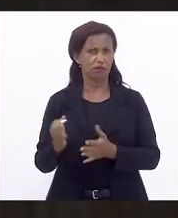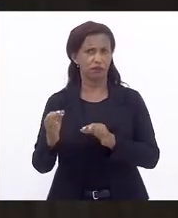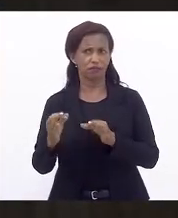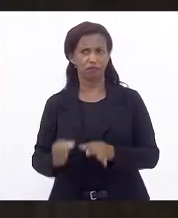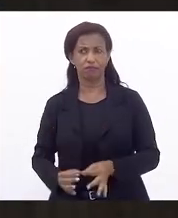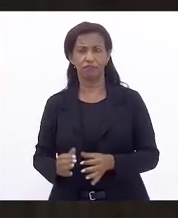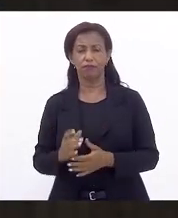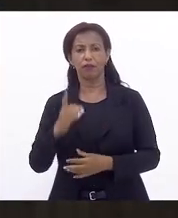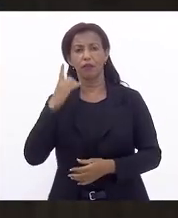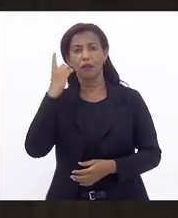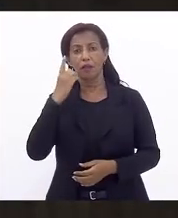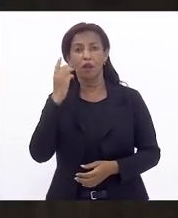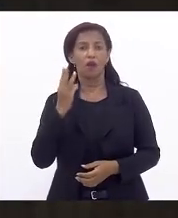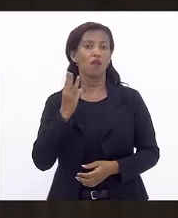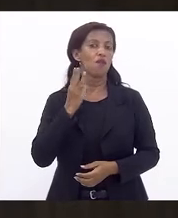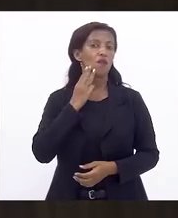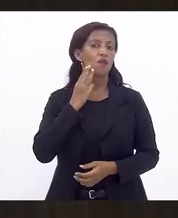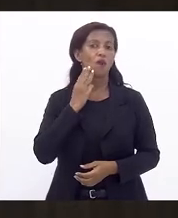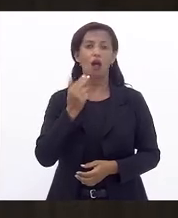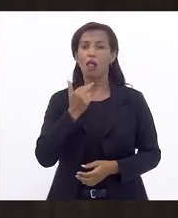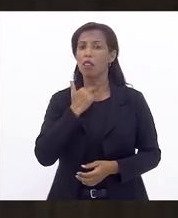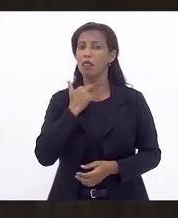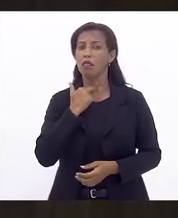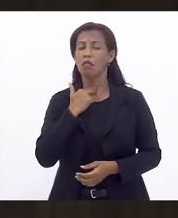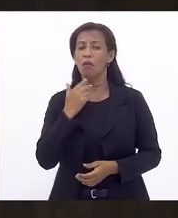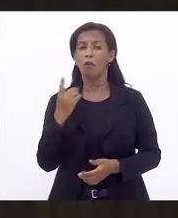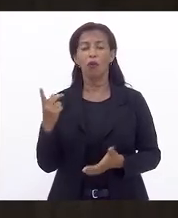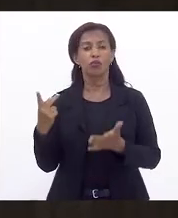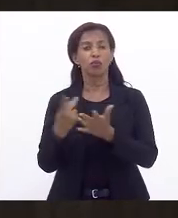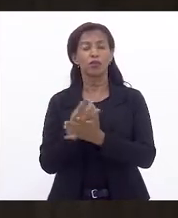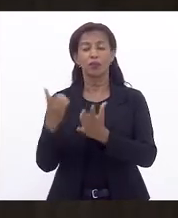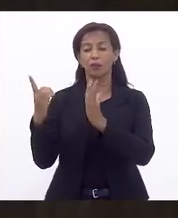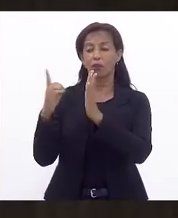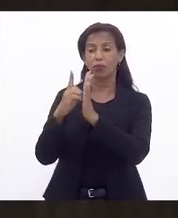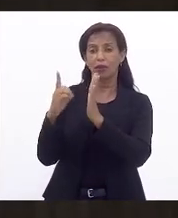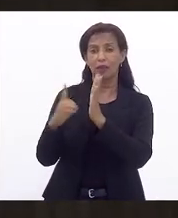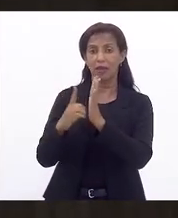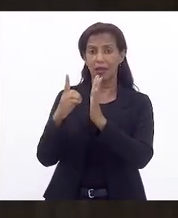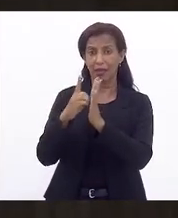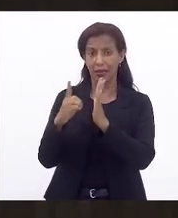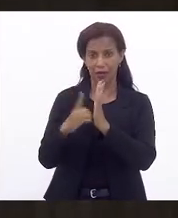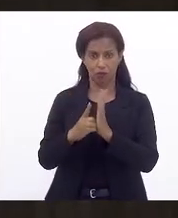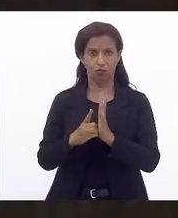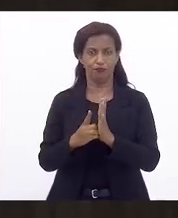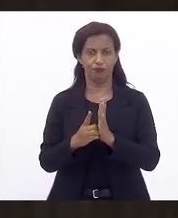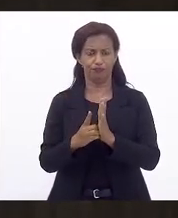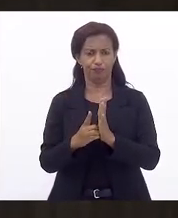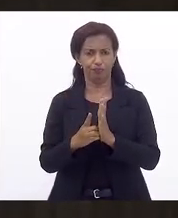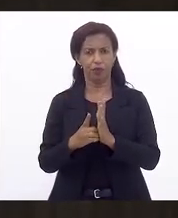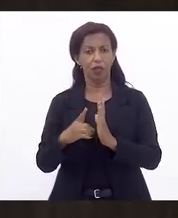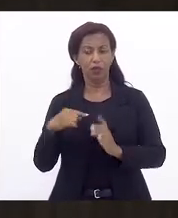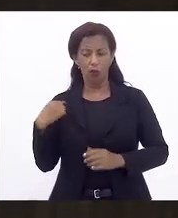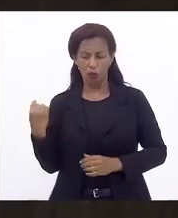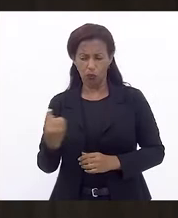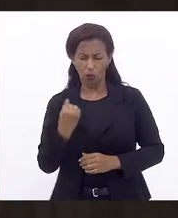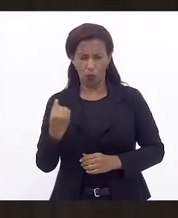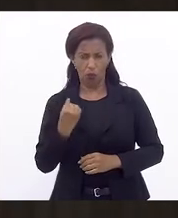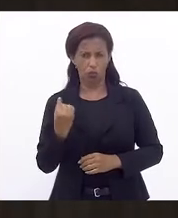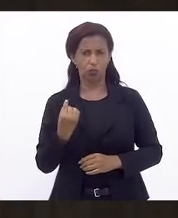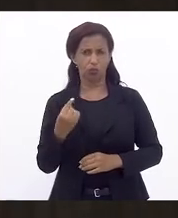isso, deputado Valdeck, isso não pode ser realizado por decreto. Então, foi enviado, por iniciativa nossa, um